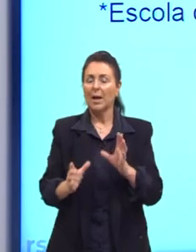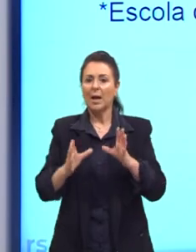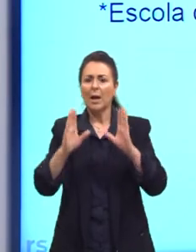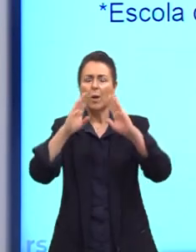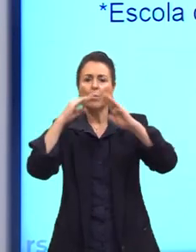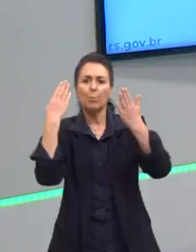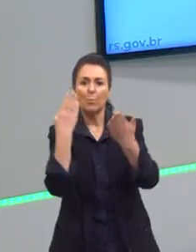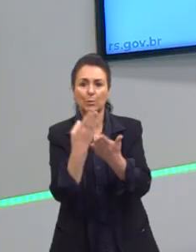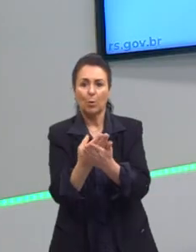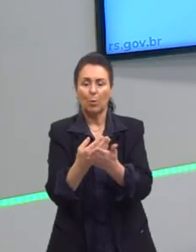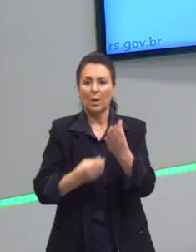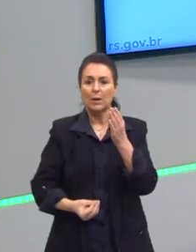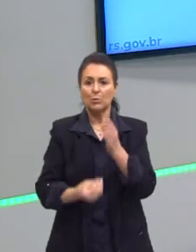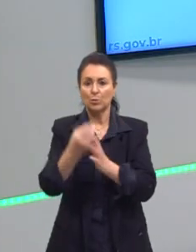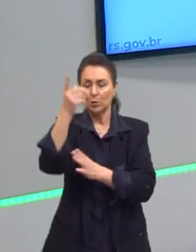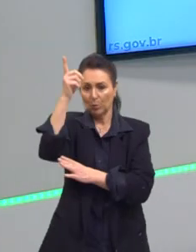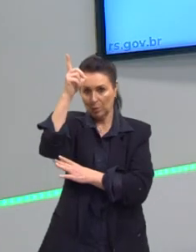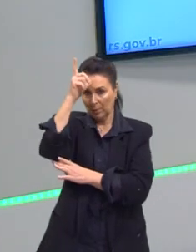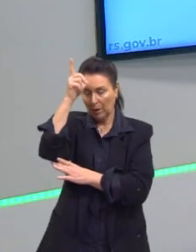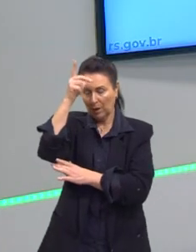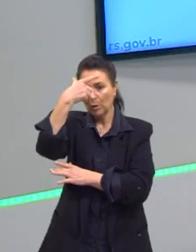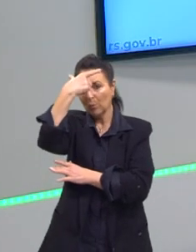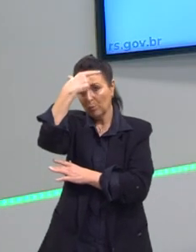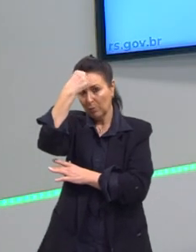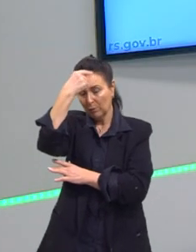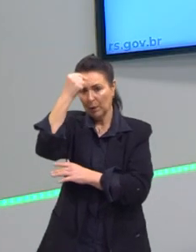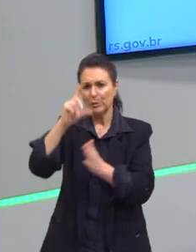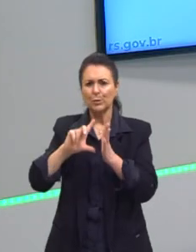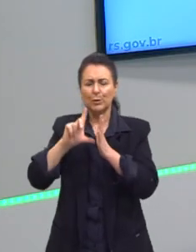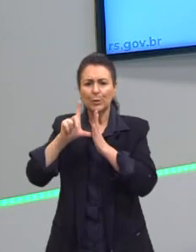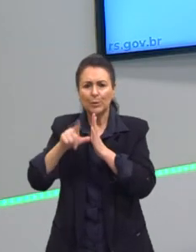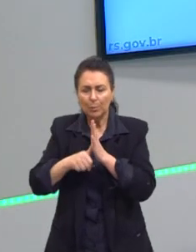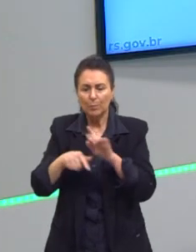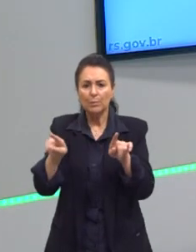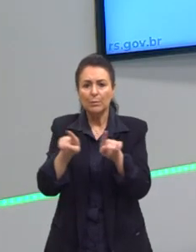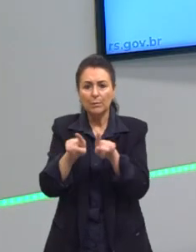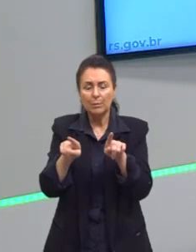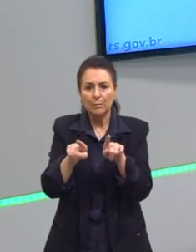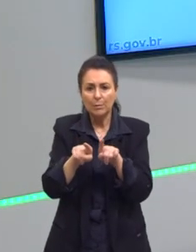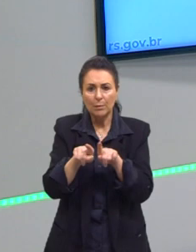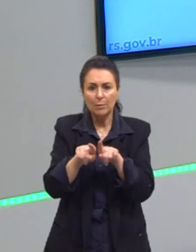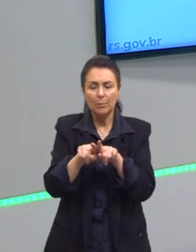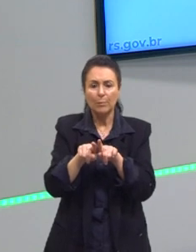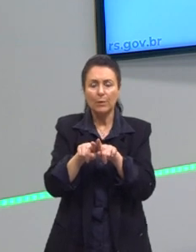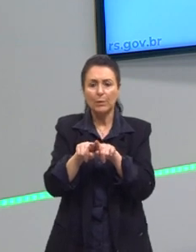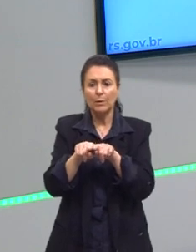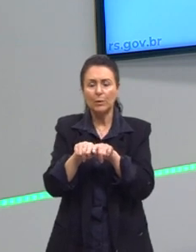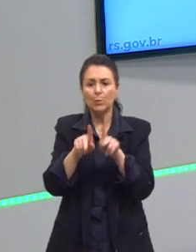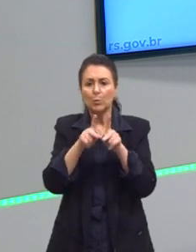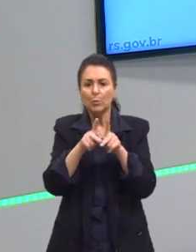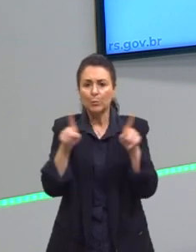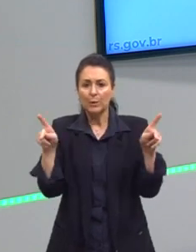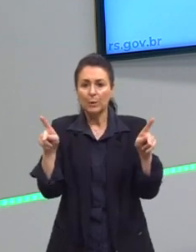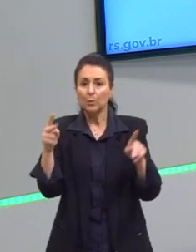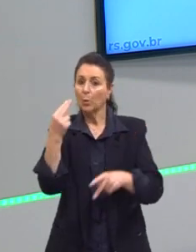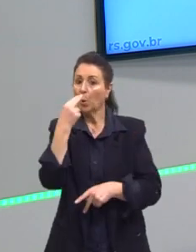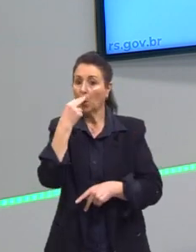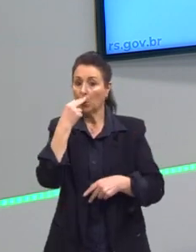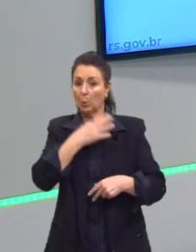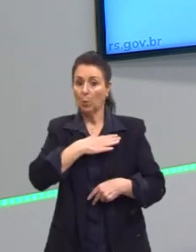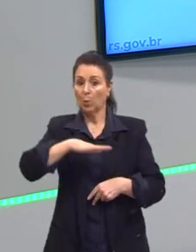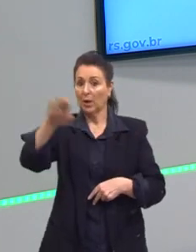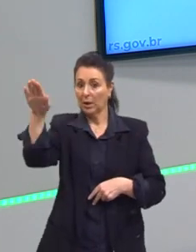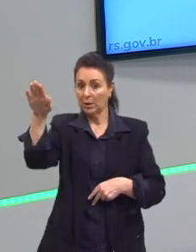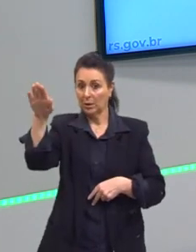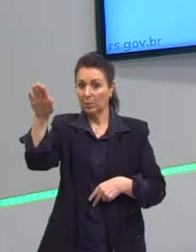surge na Alemanha, na Universidade de Frankfurt, depois, no período do totalitarismo do Hitler, ela vai